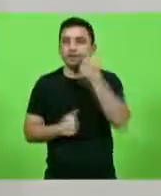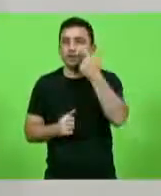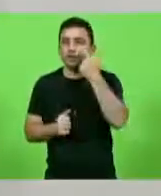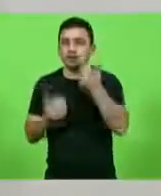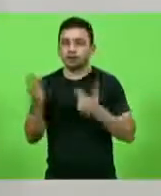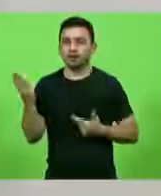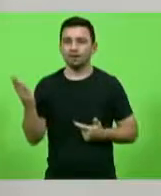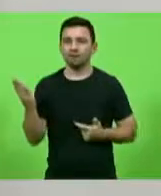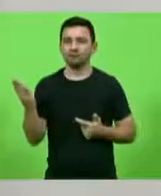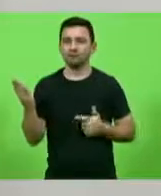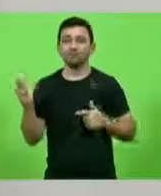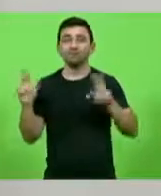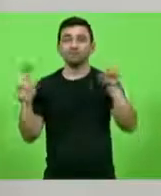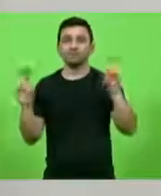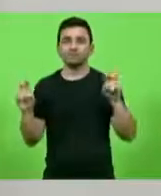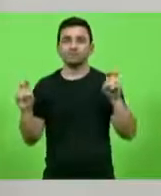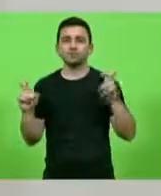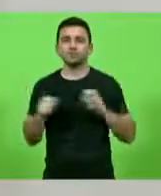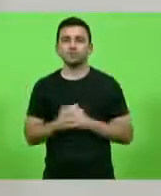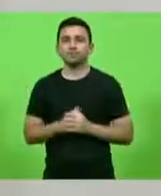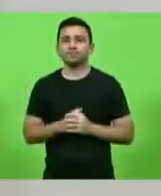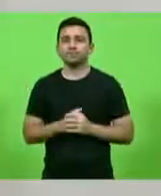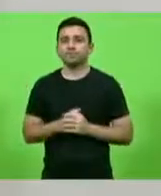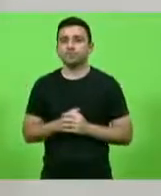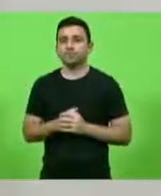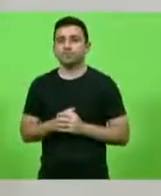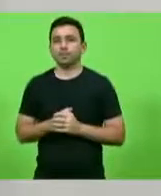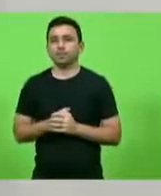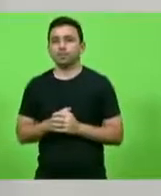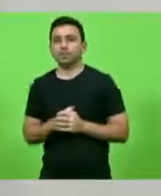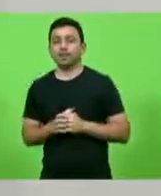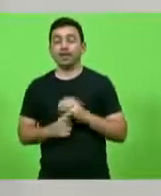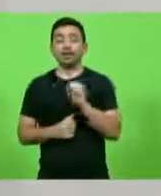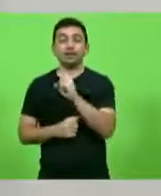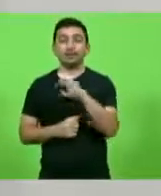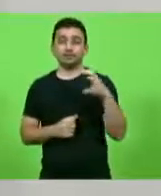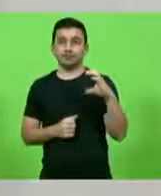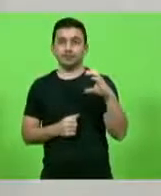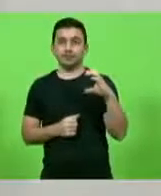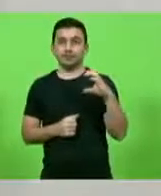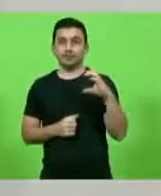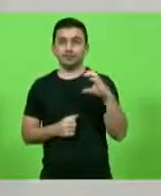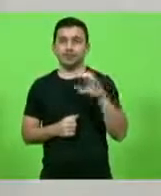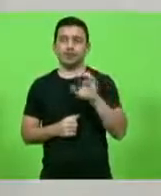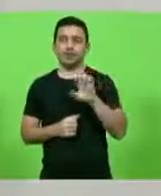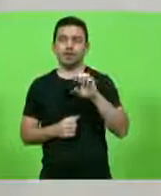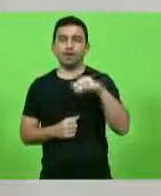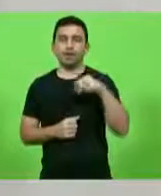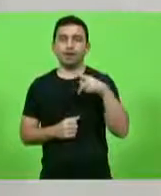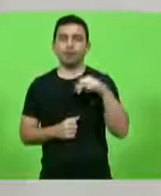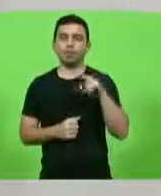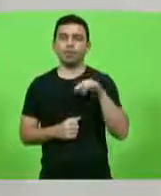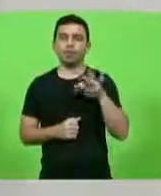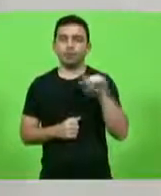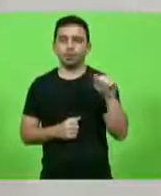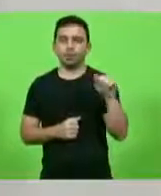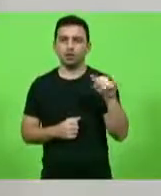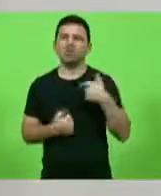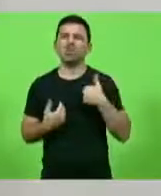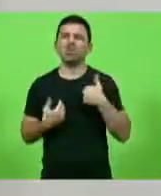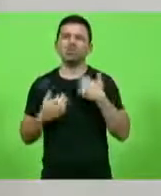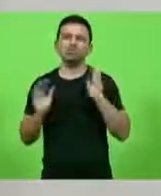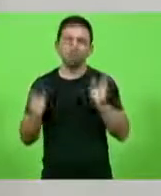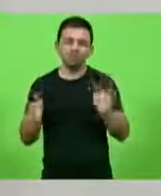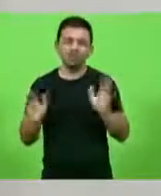é uma matéria... A próxima. É uma matéria do SC em pauta. Eu já tive diferenças com jornalista, inclusive com